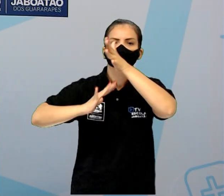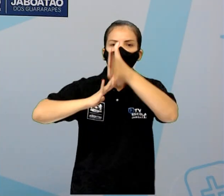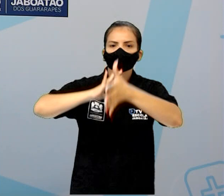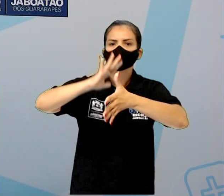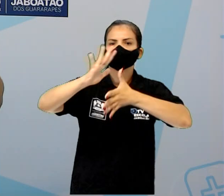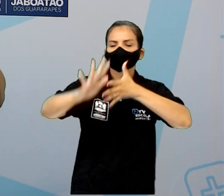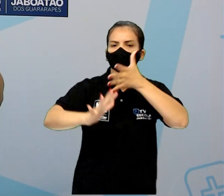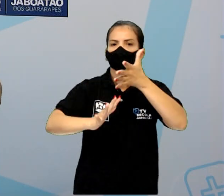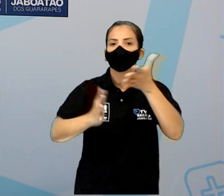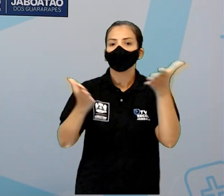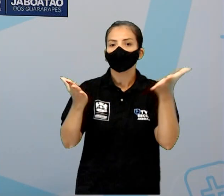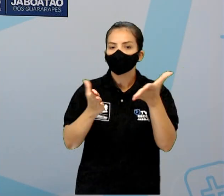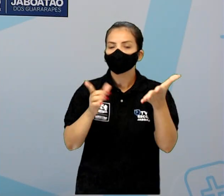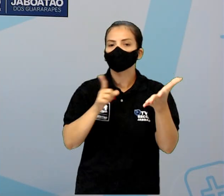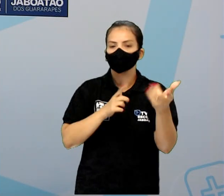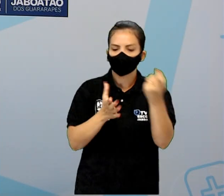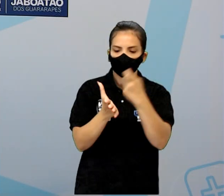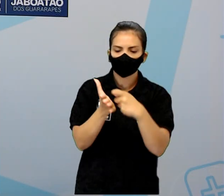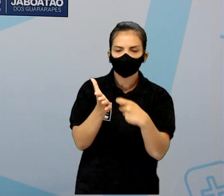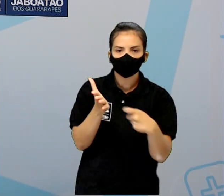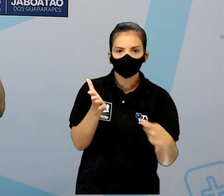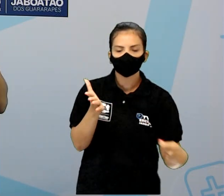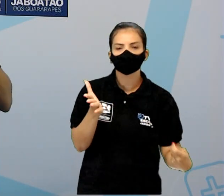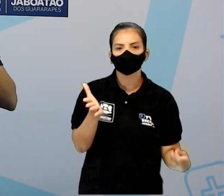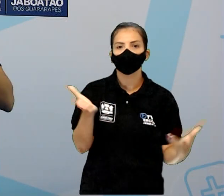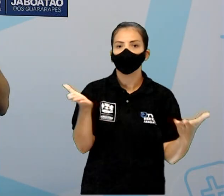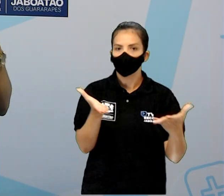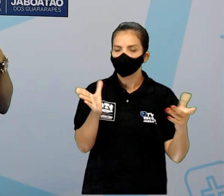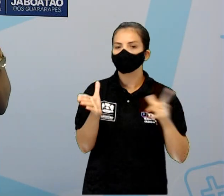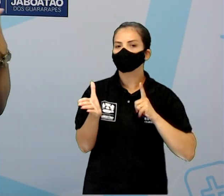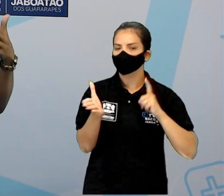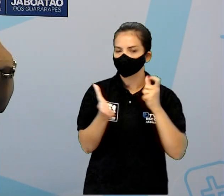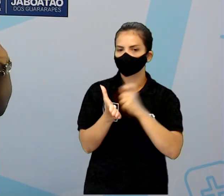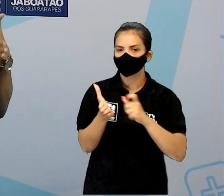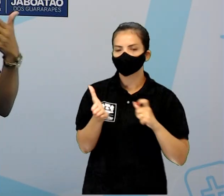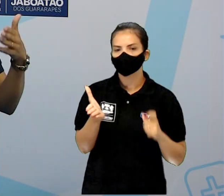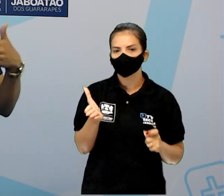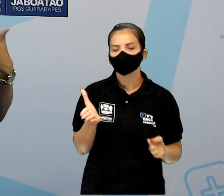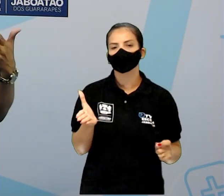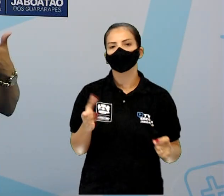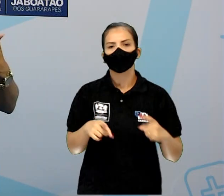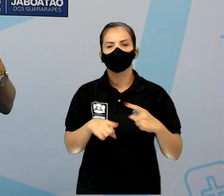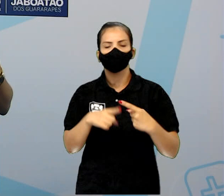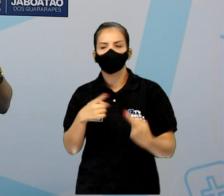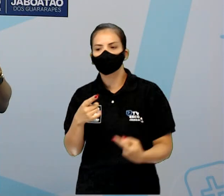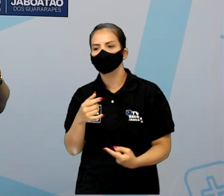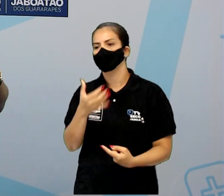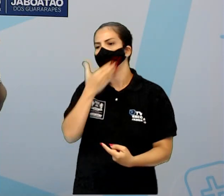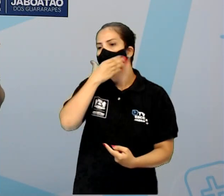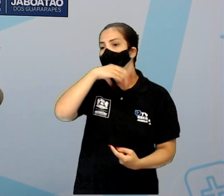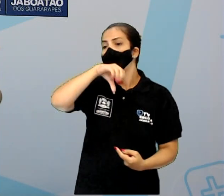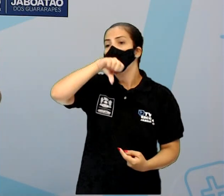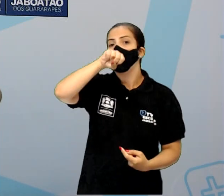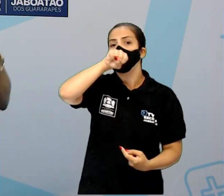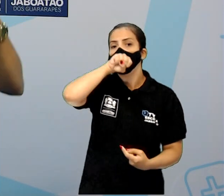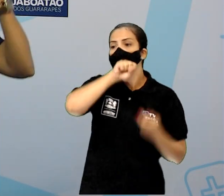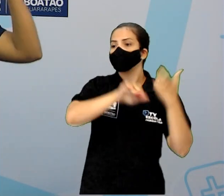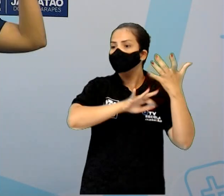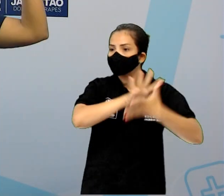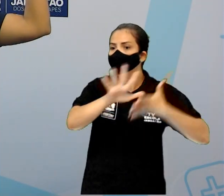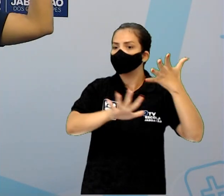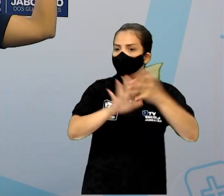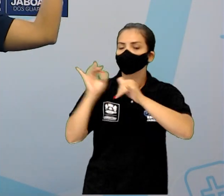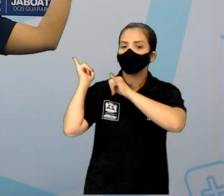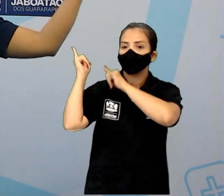guardado, colocado ali em forma de registro. Mas ela vai passando de pai para filho. Ah, eu escutei uma lenda que minha avó contava.